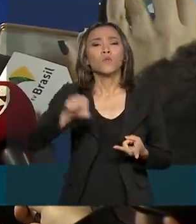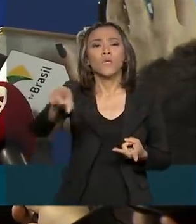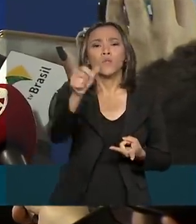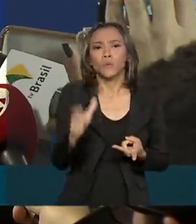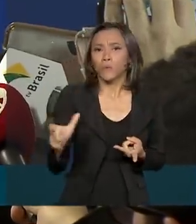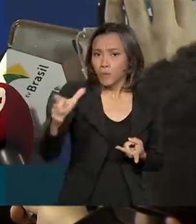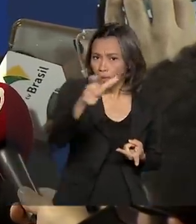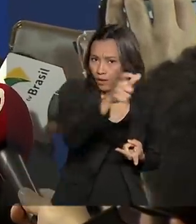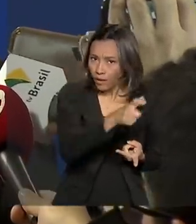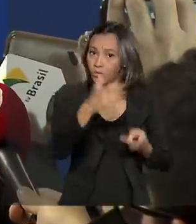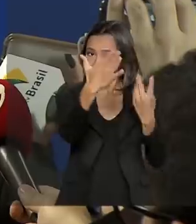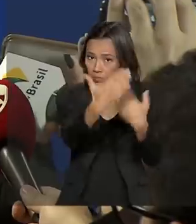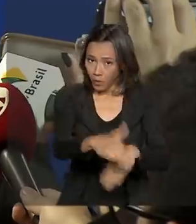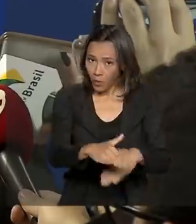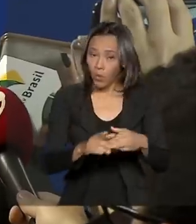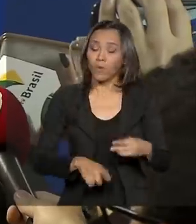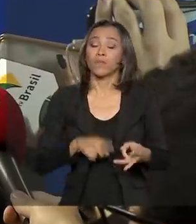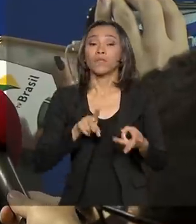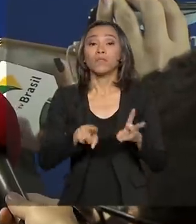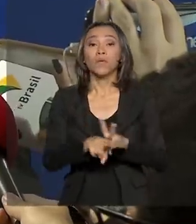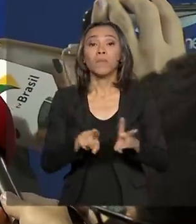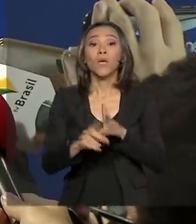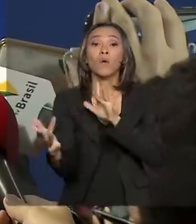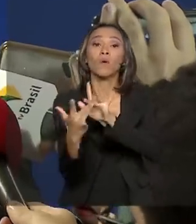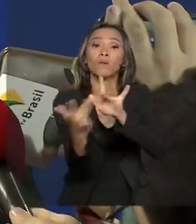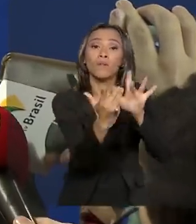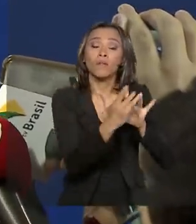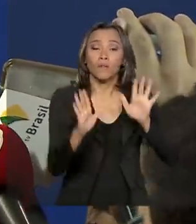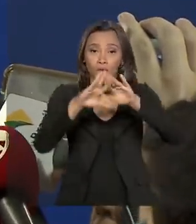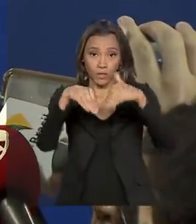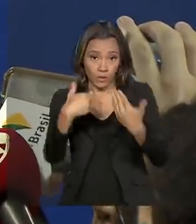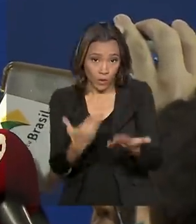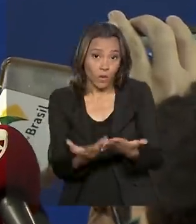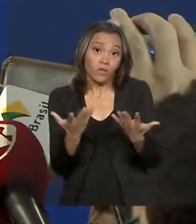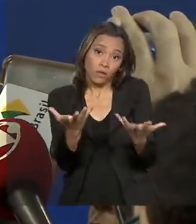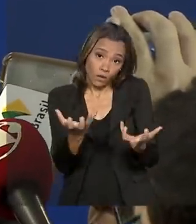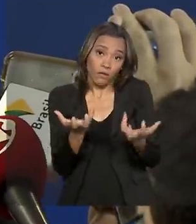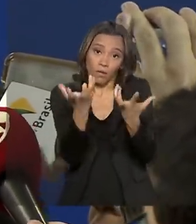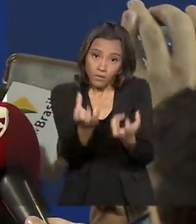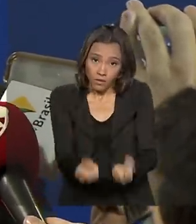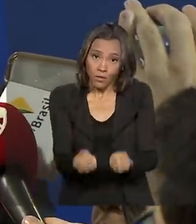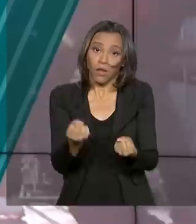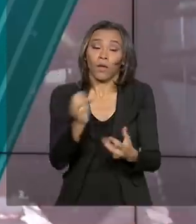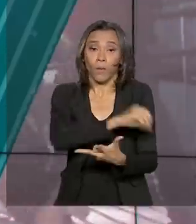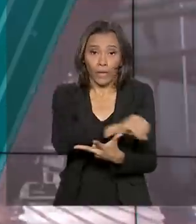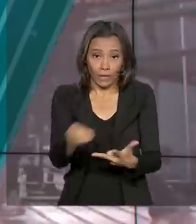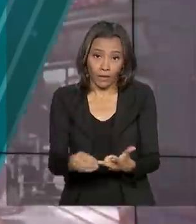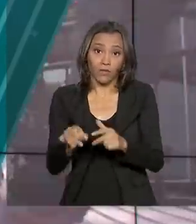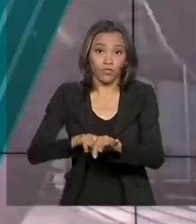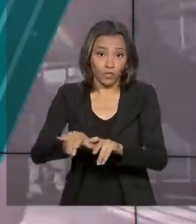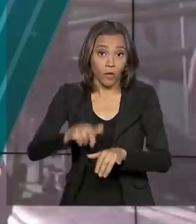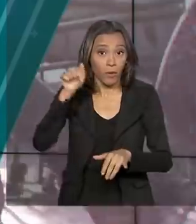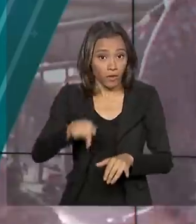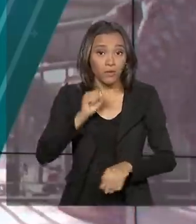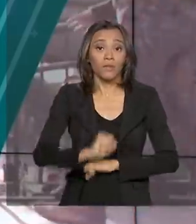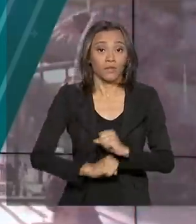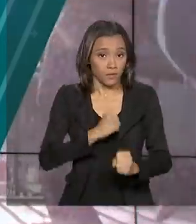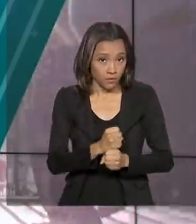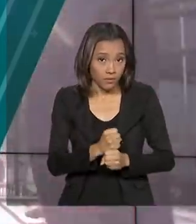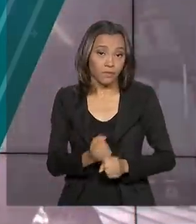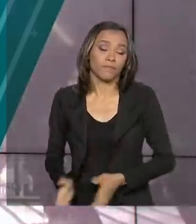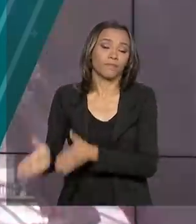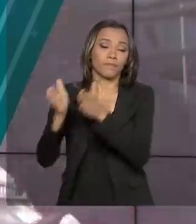nós já estamos consultando as escolas para que elas recebam e apliquem o Enem digital agora este ano. E os